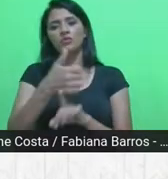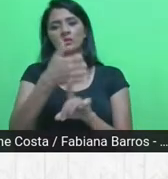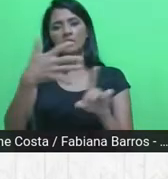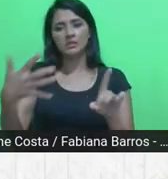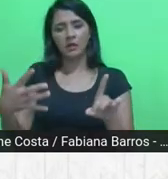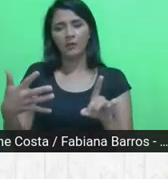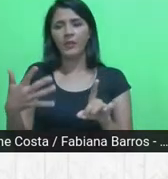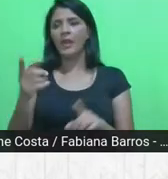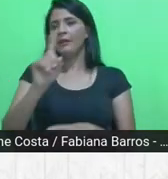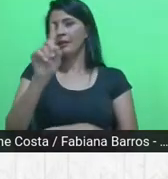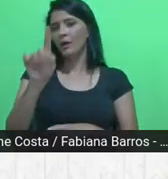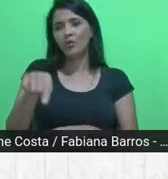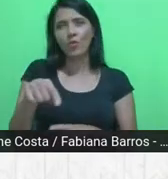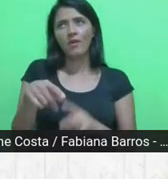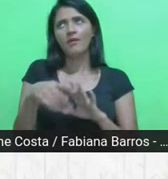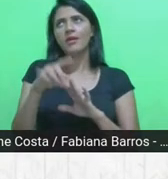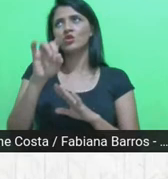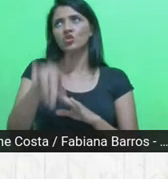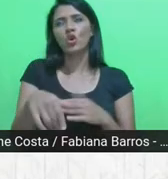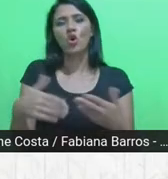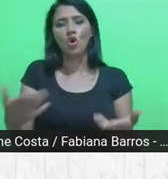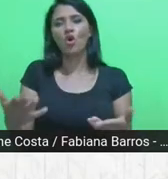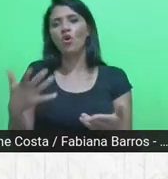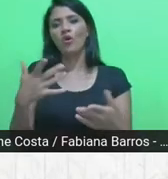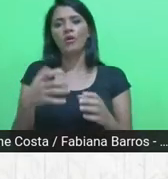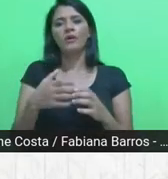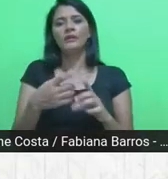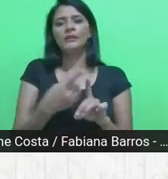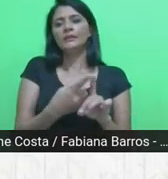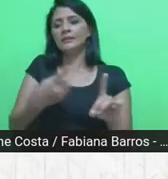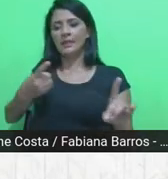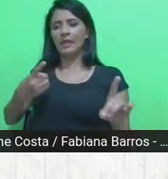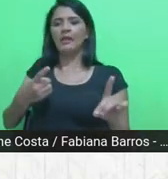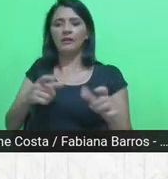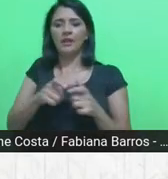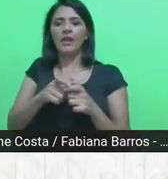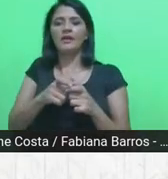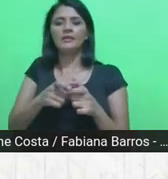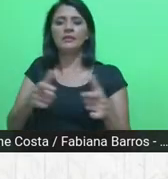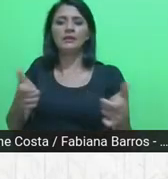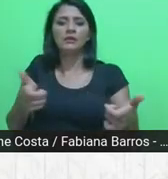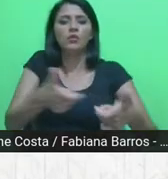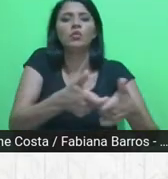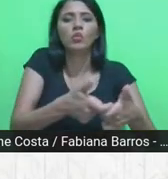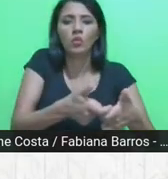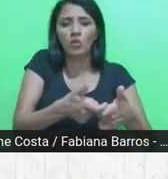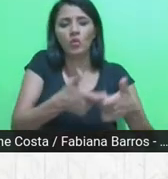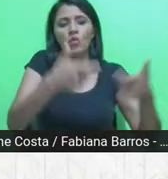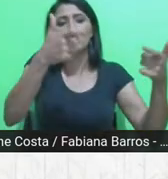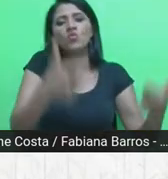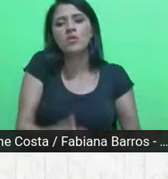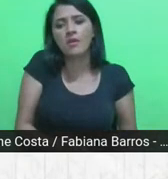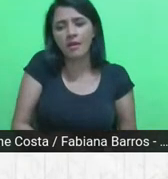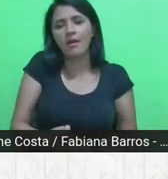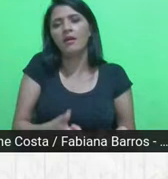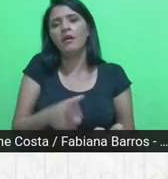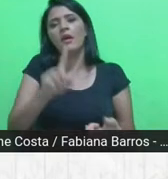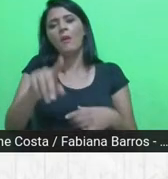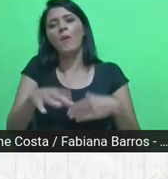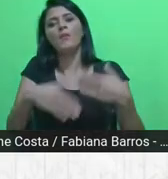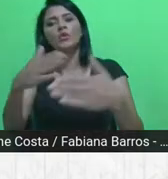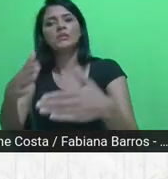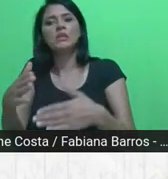trata de segregação do lugar de moradia, mas de um processo de segregação secular que